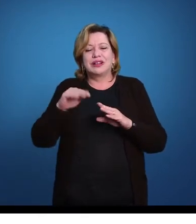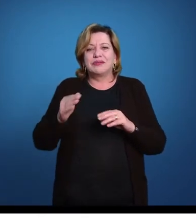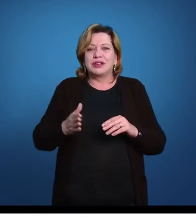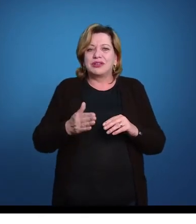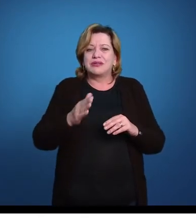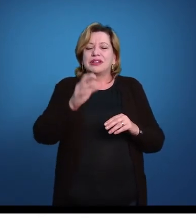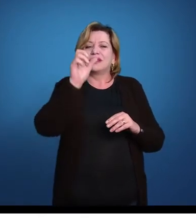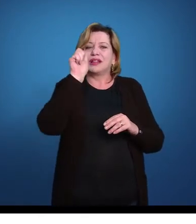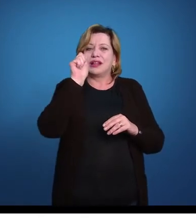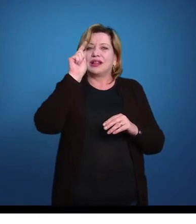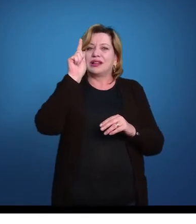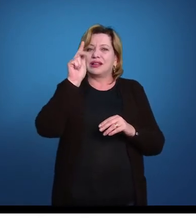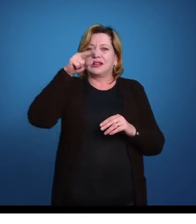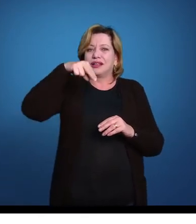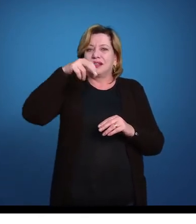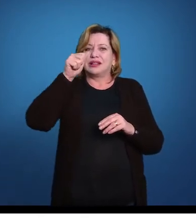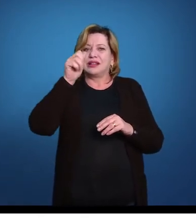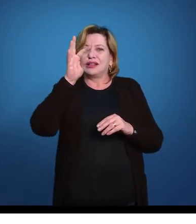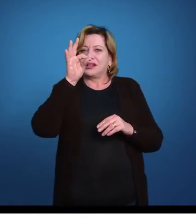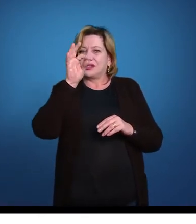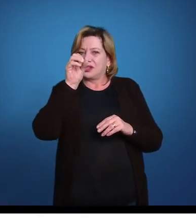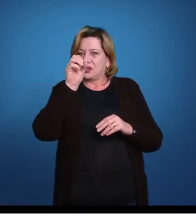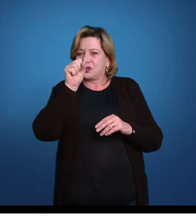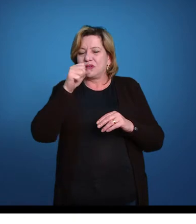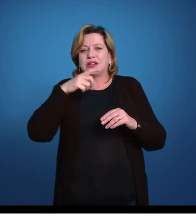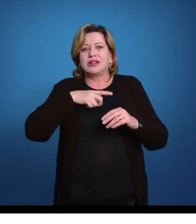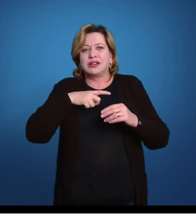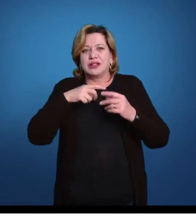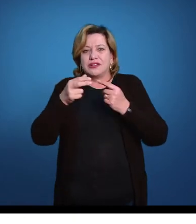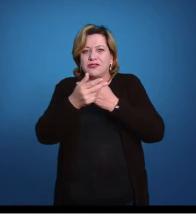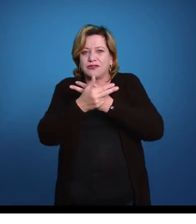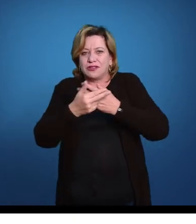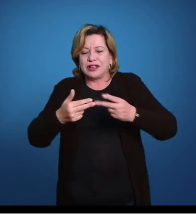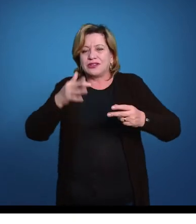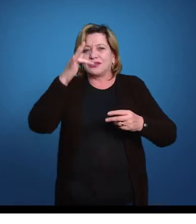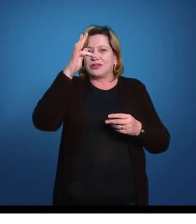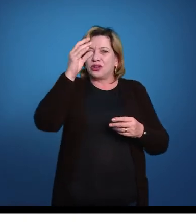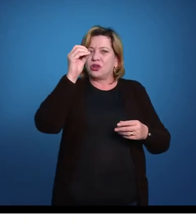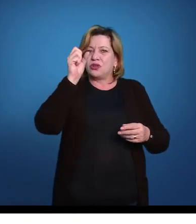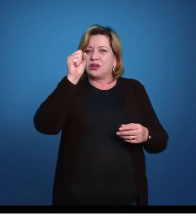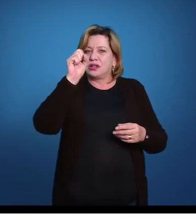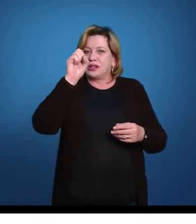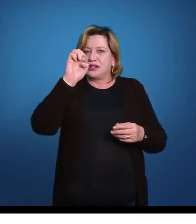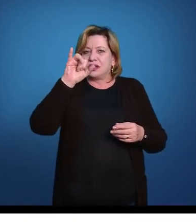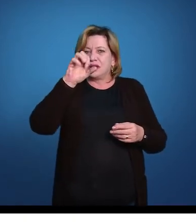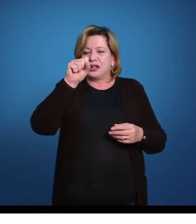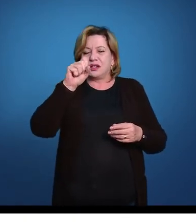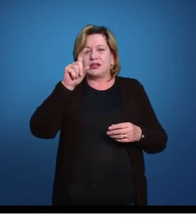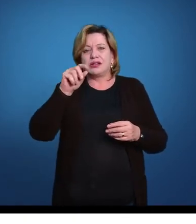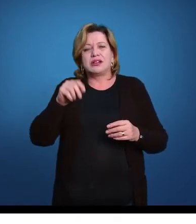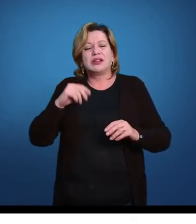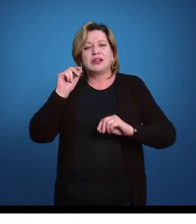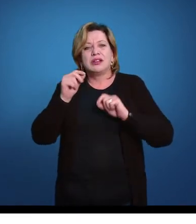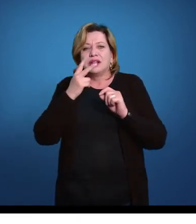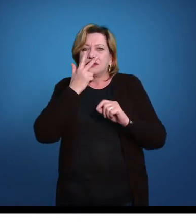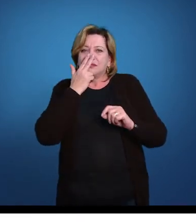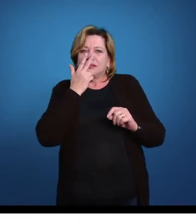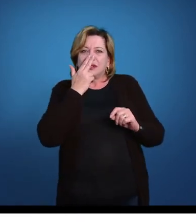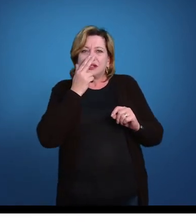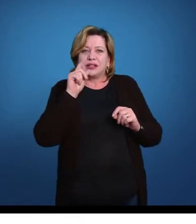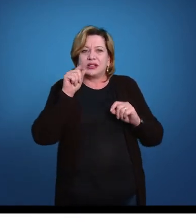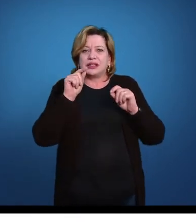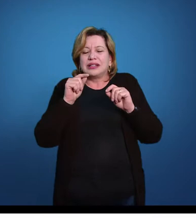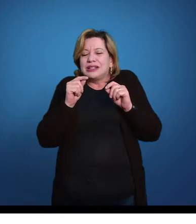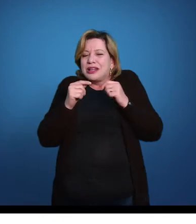agnatos, nós temos aí vários grupos fósseis também e um desses grupos fósseis parece ser o